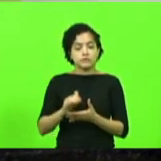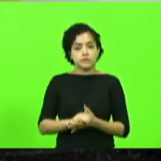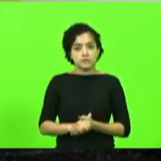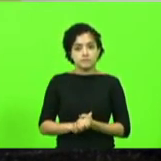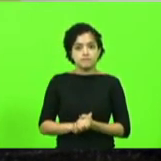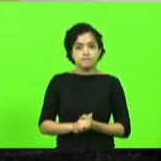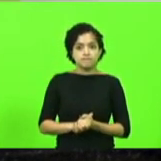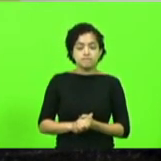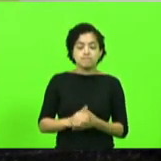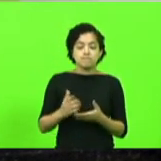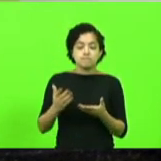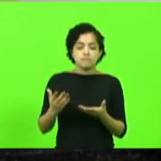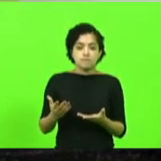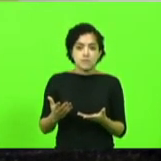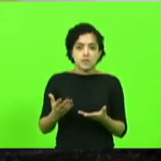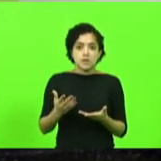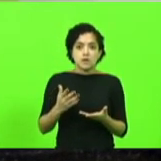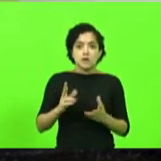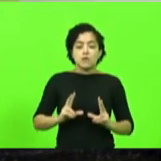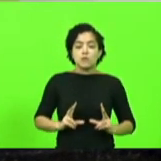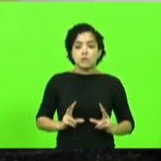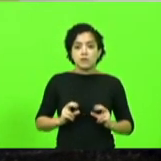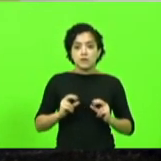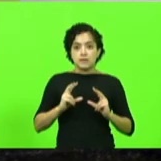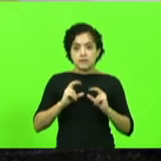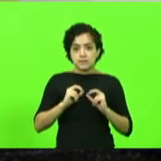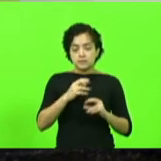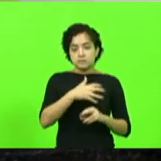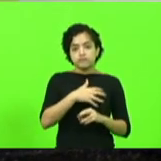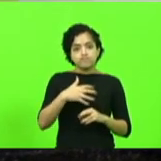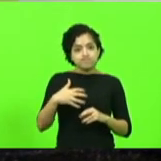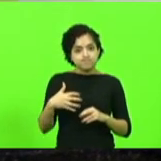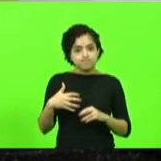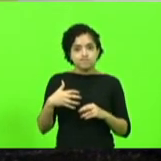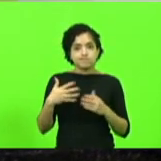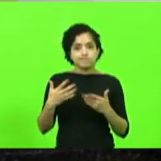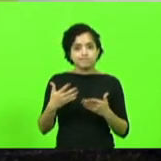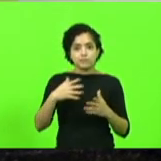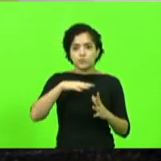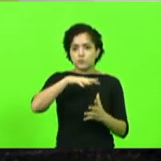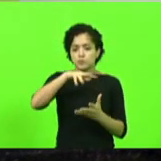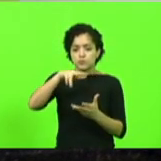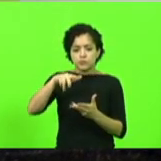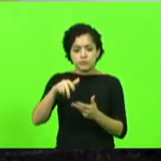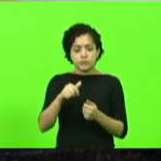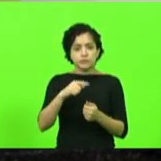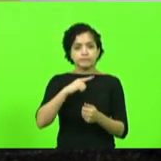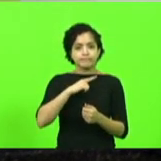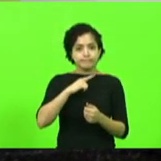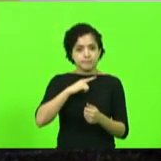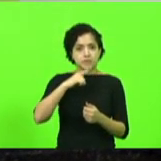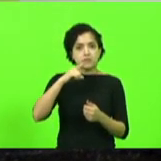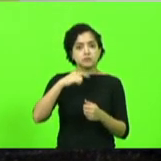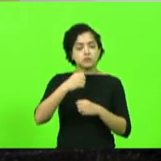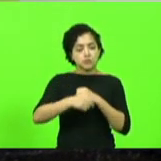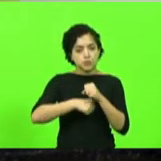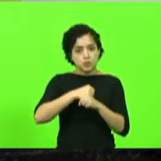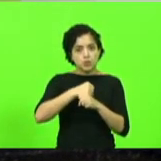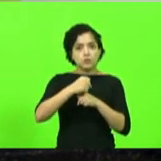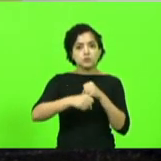câncer de mama afeta muita gente no mundo inteiro. Todos os anos,